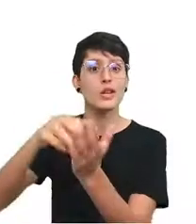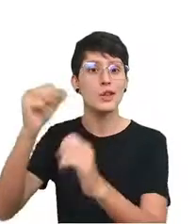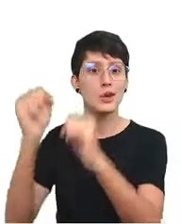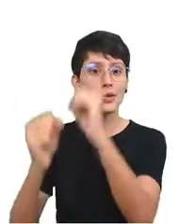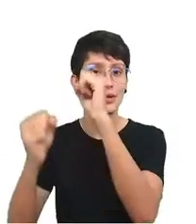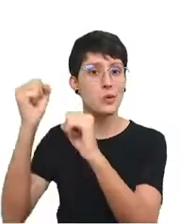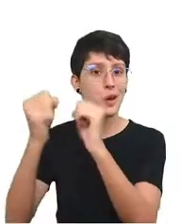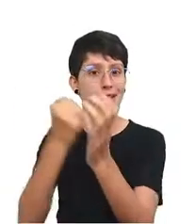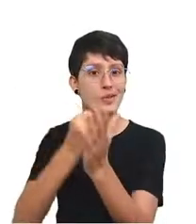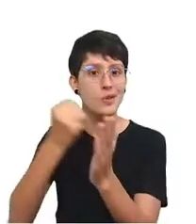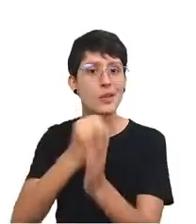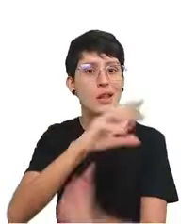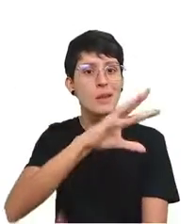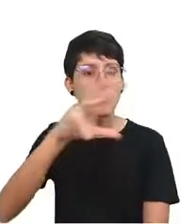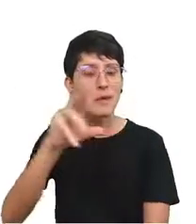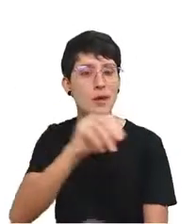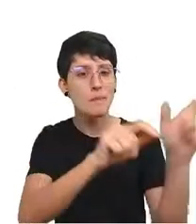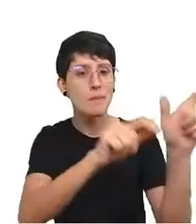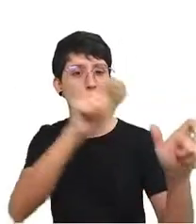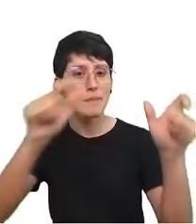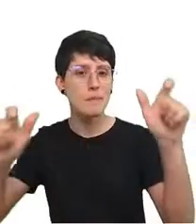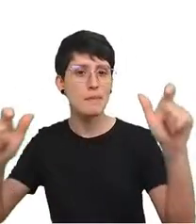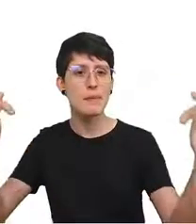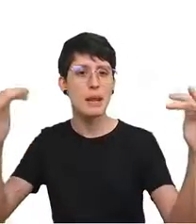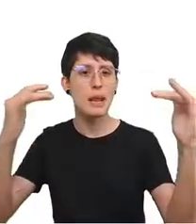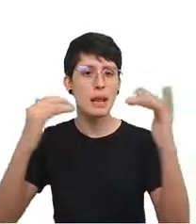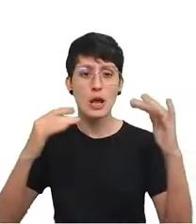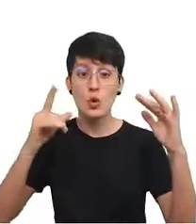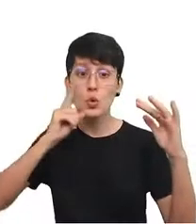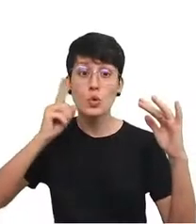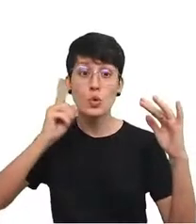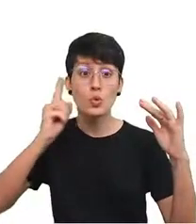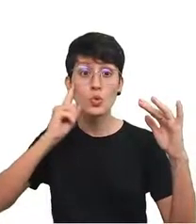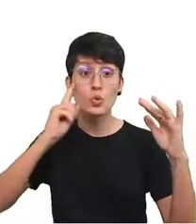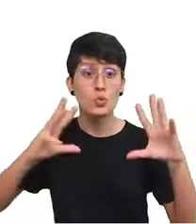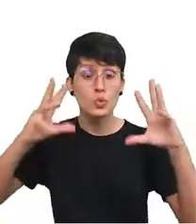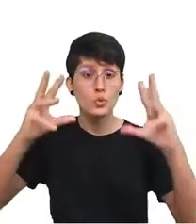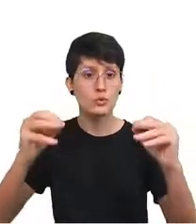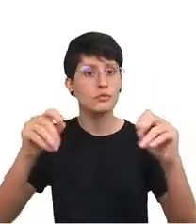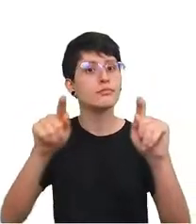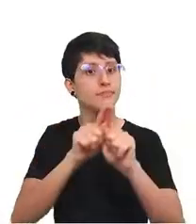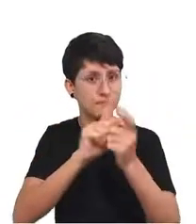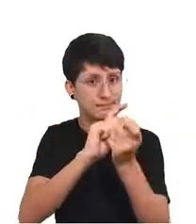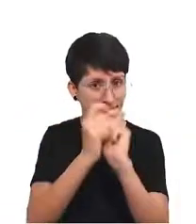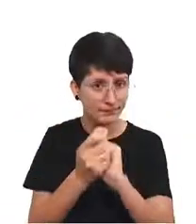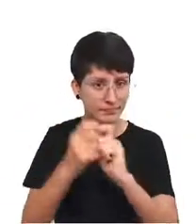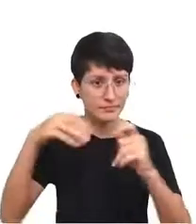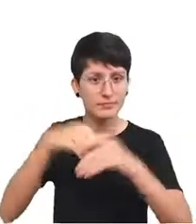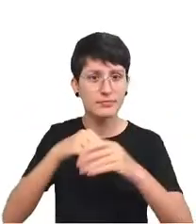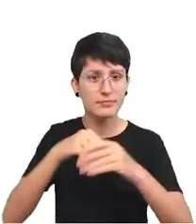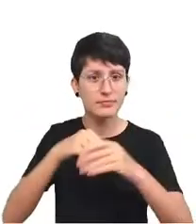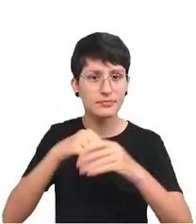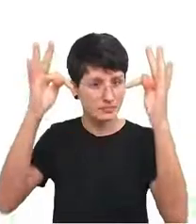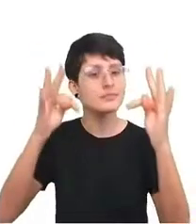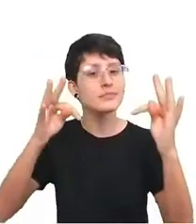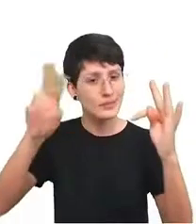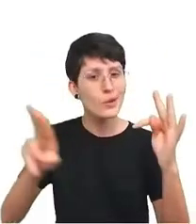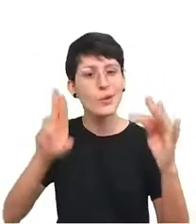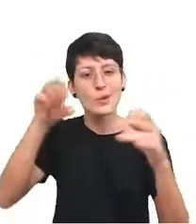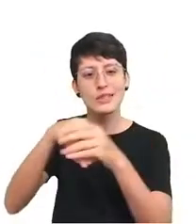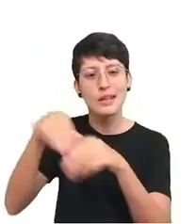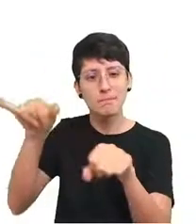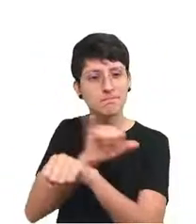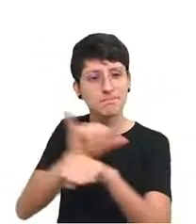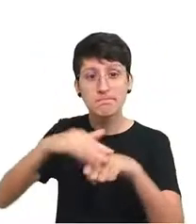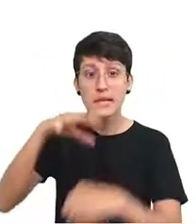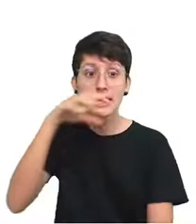contratando milhares de engenheiros de machine learning todos os dias e aplicam essas tecnologias, implementam elas o mais rápido possível.